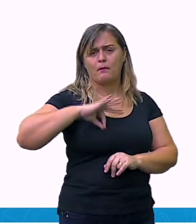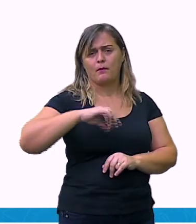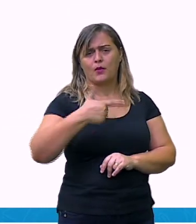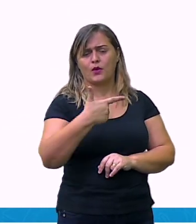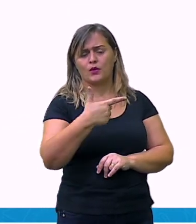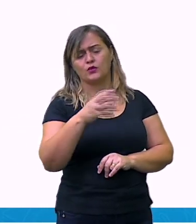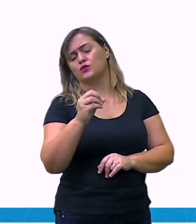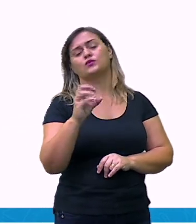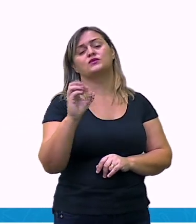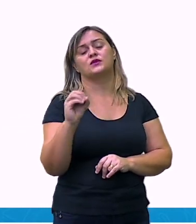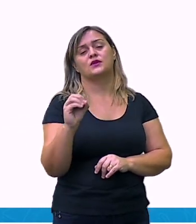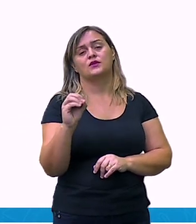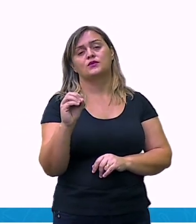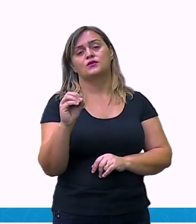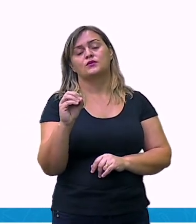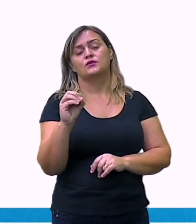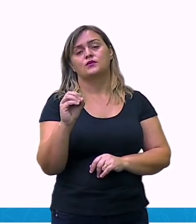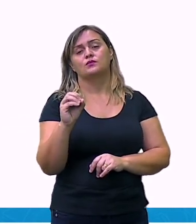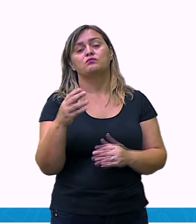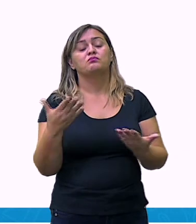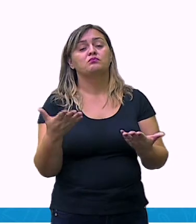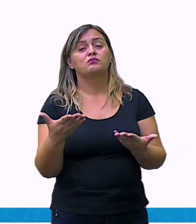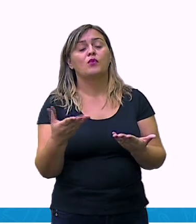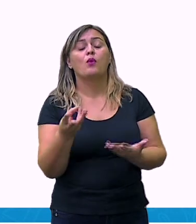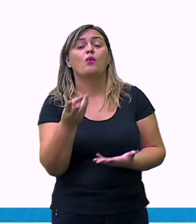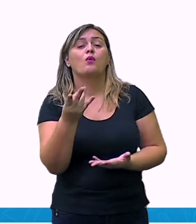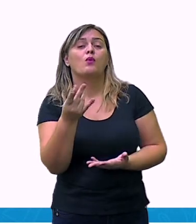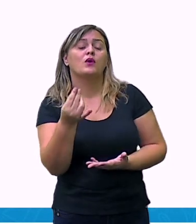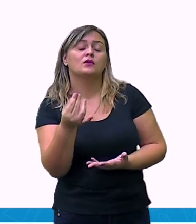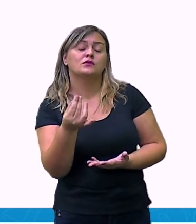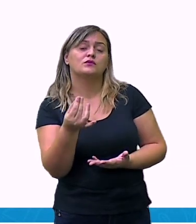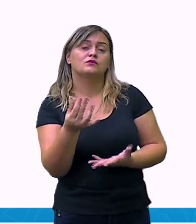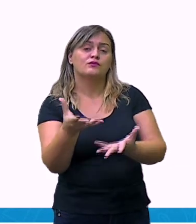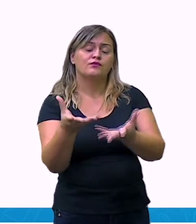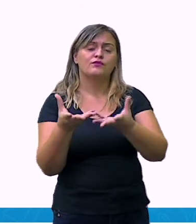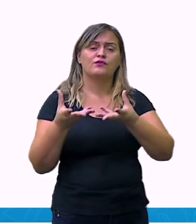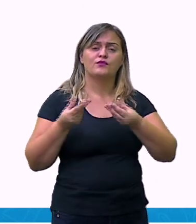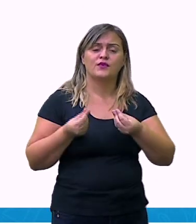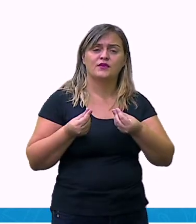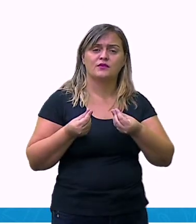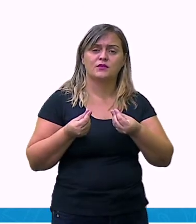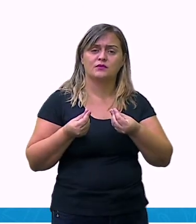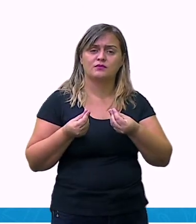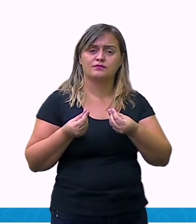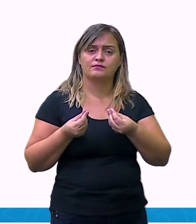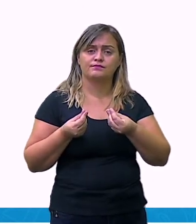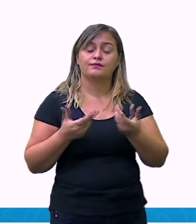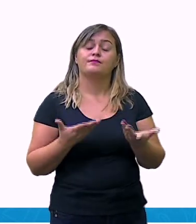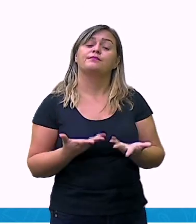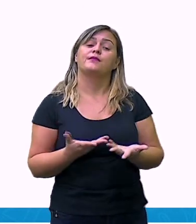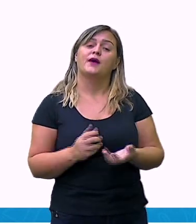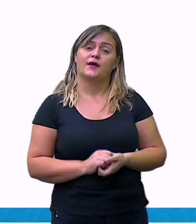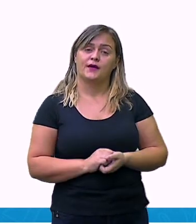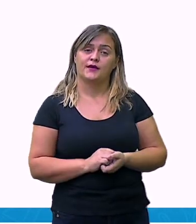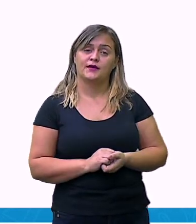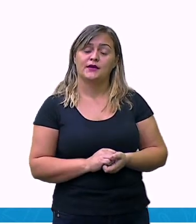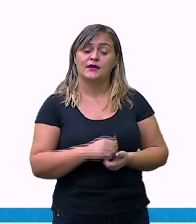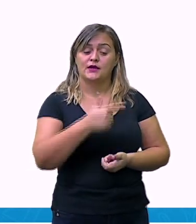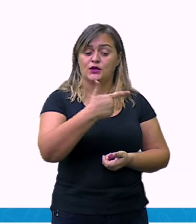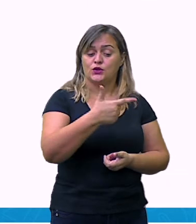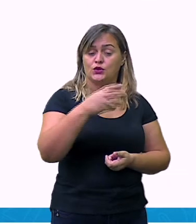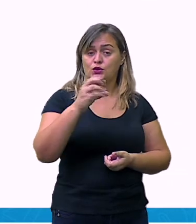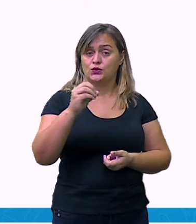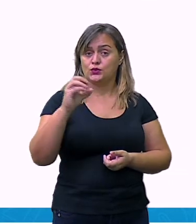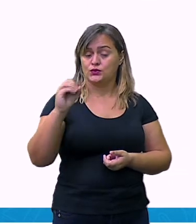Duzentos, não tem duas centenas? E a cada centena vai ter que aumentar doze reais? Então, doze mais doze é igual a vinte